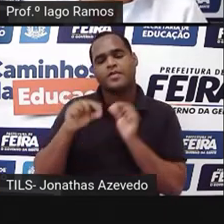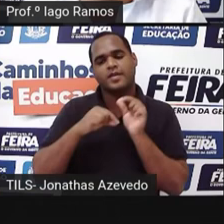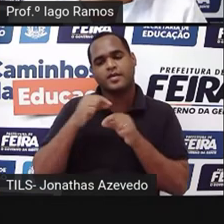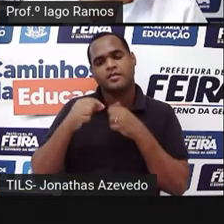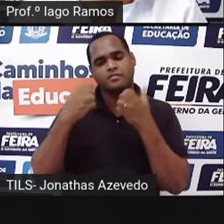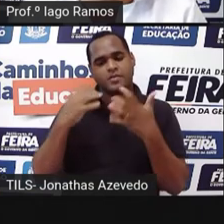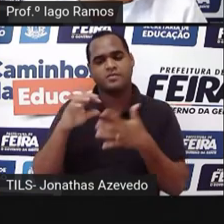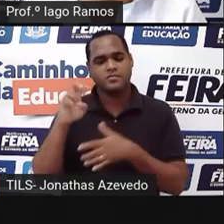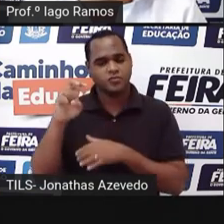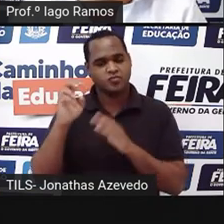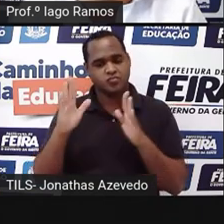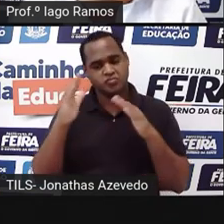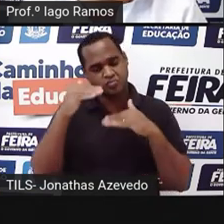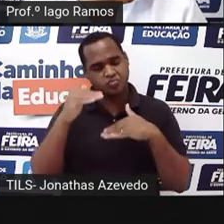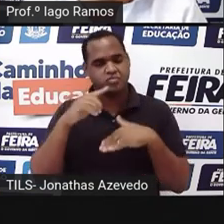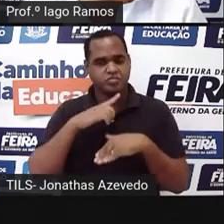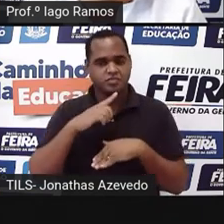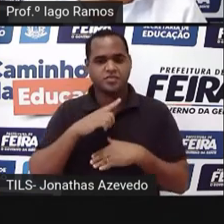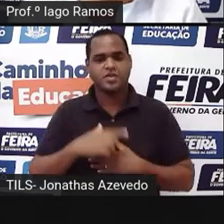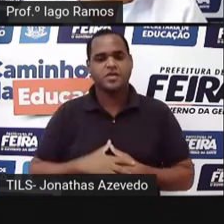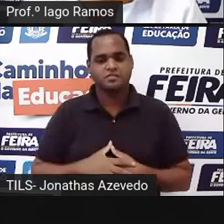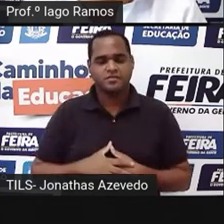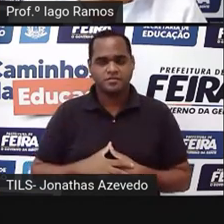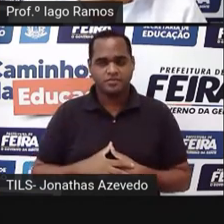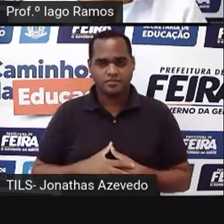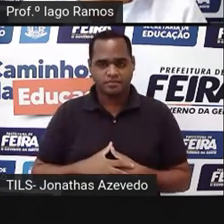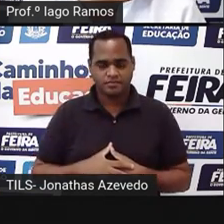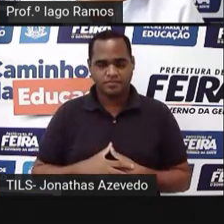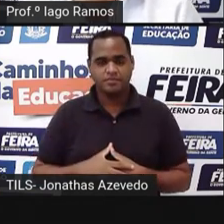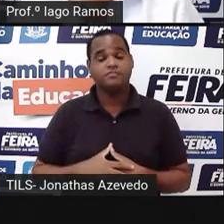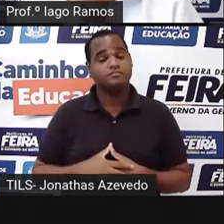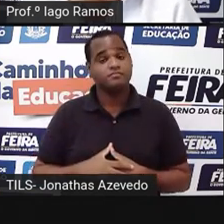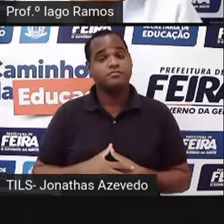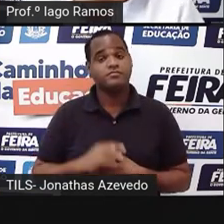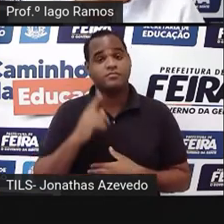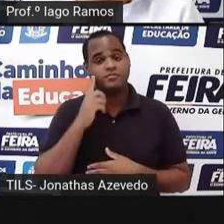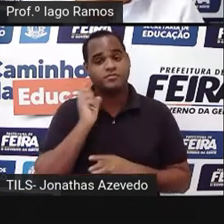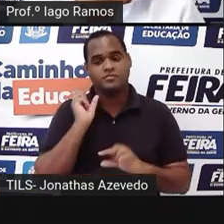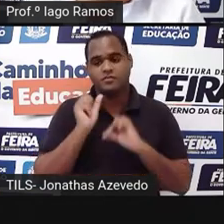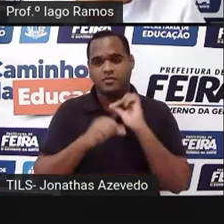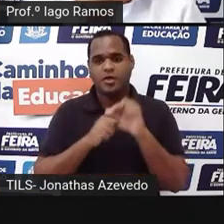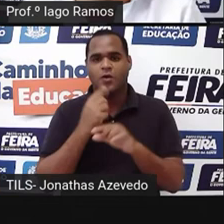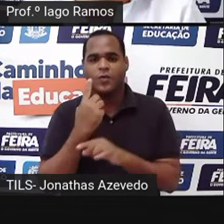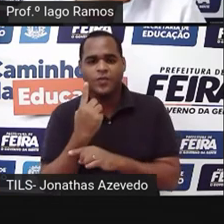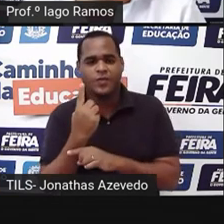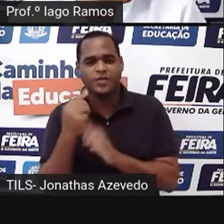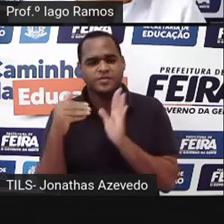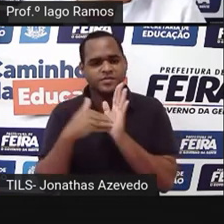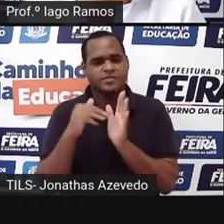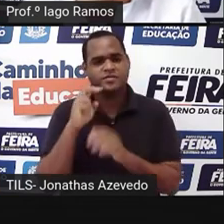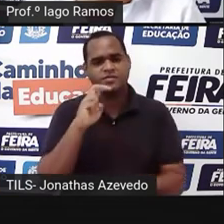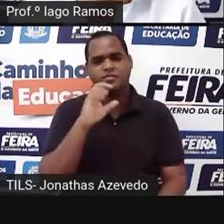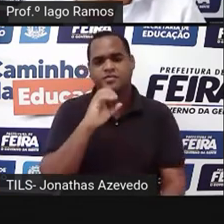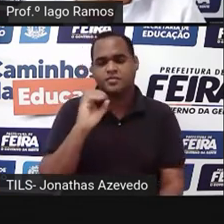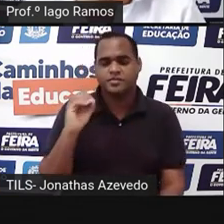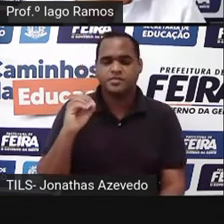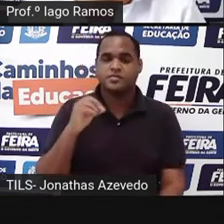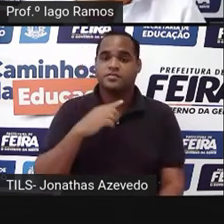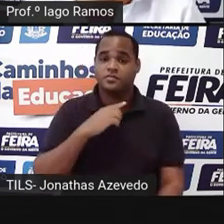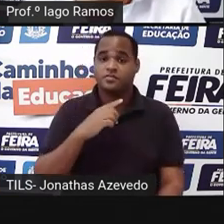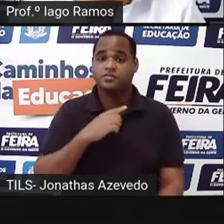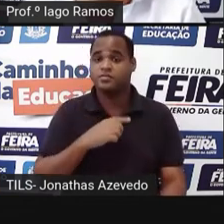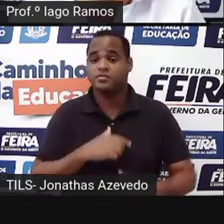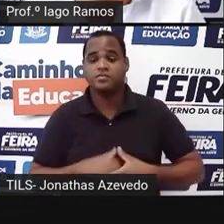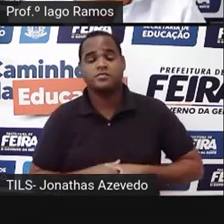cinco lados, tá bom? E esse polígono foi construído numa escala de 1 para 500, e ele dá uma informação ali para